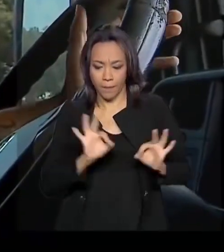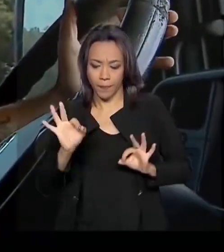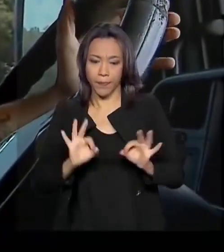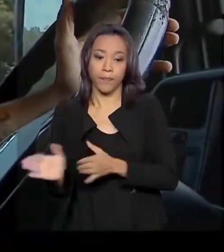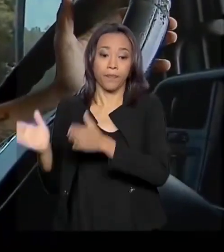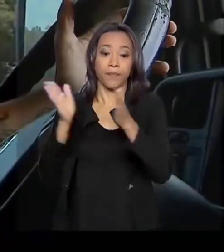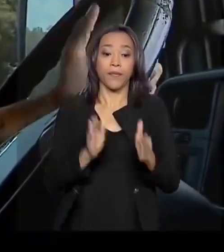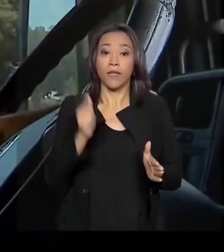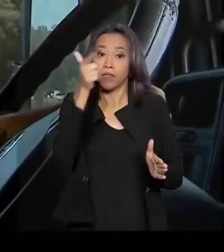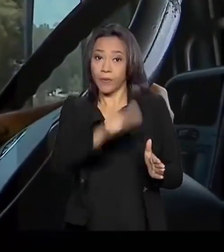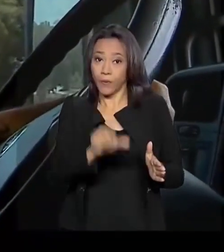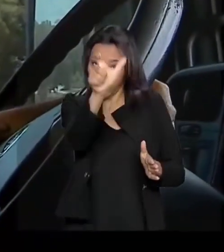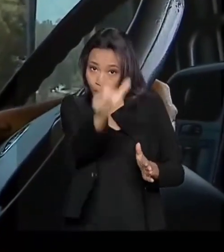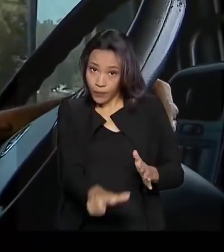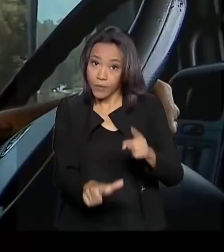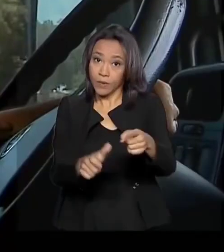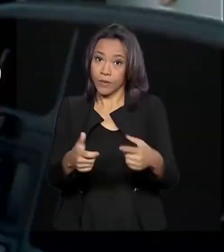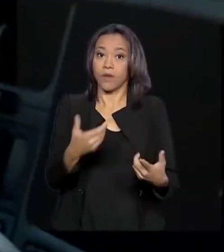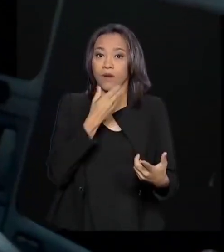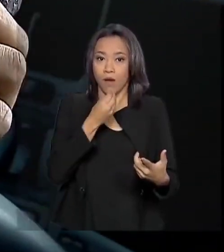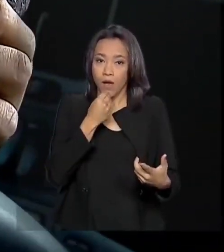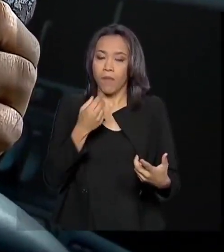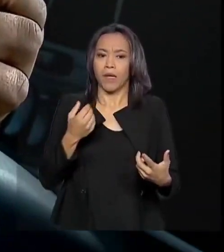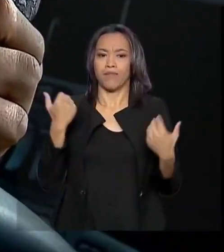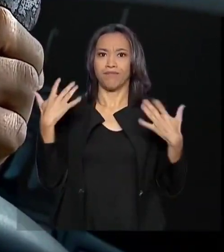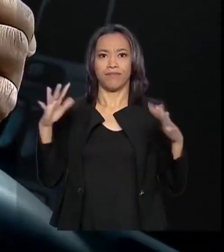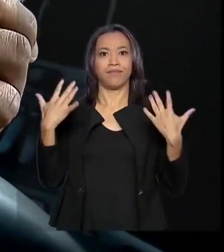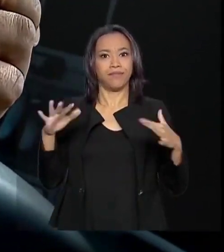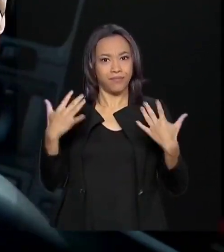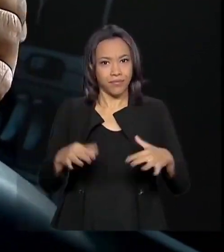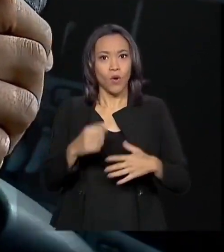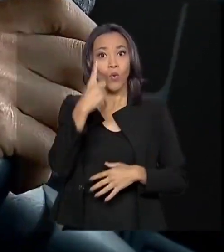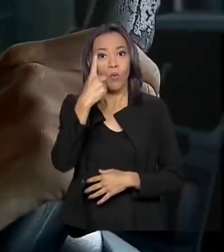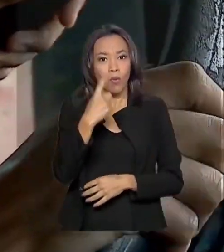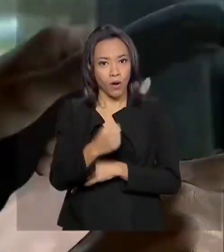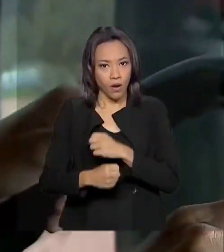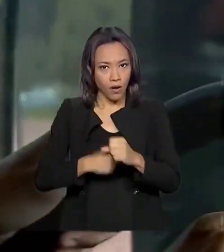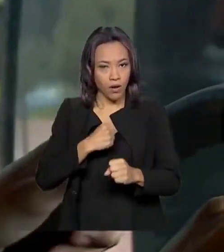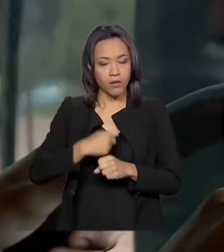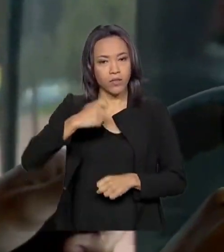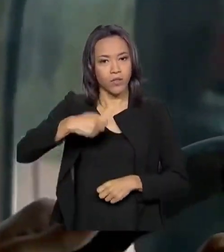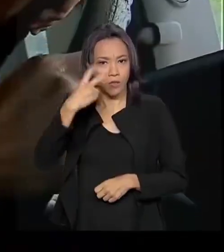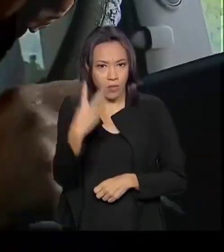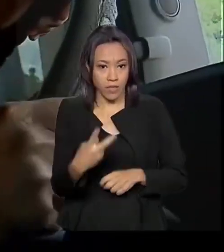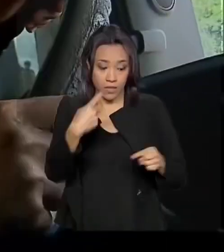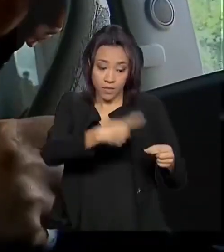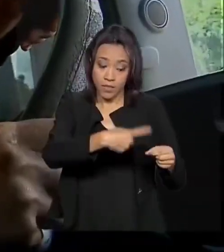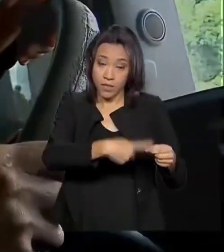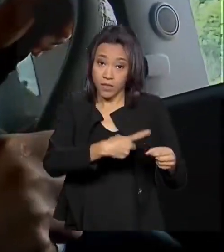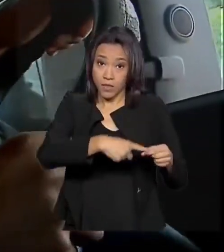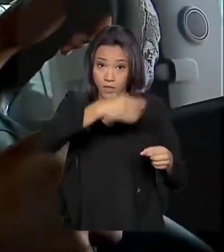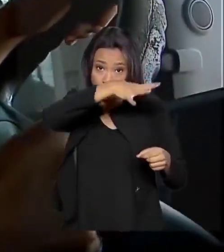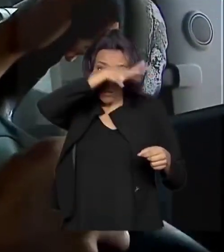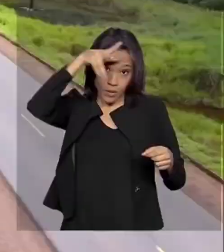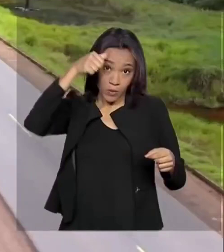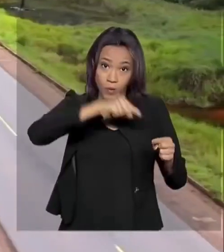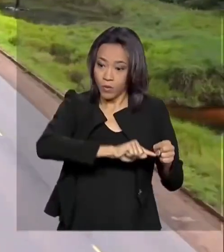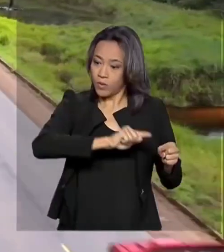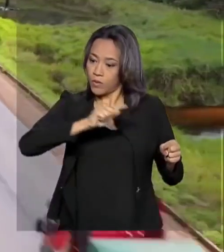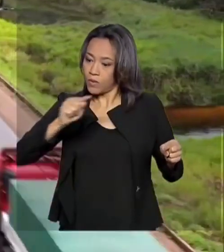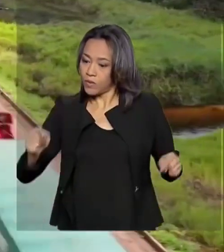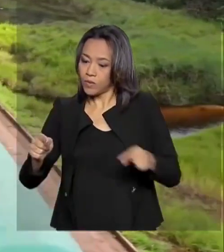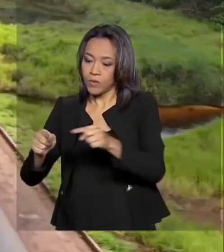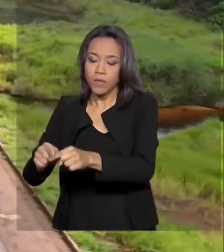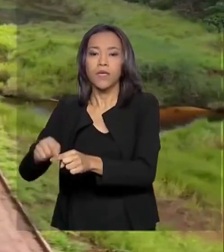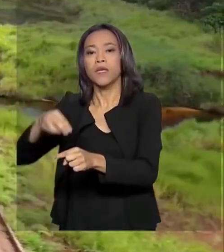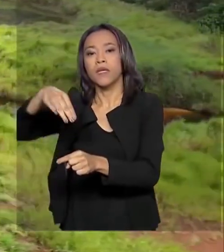este outro caminhoneiro também comemora. Há um ano e dois meses, ele faz o trecho entre Sinop, no Mato Grosso, e Miritituba, onde